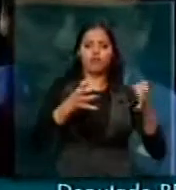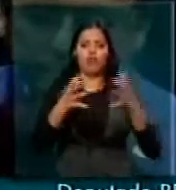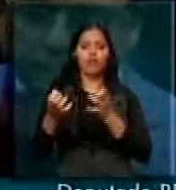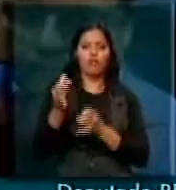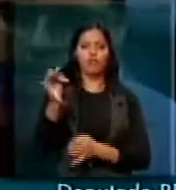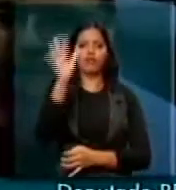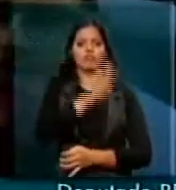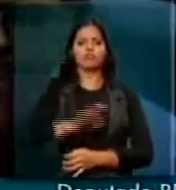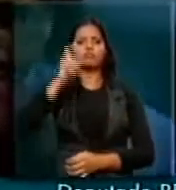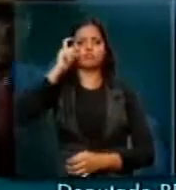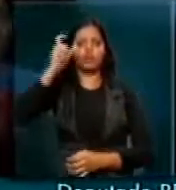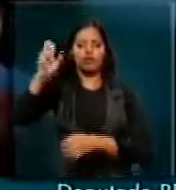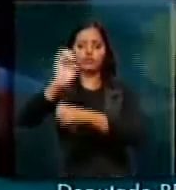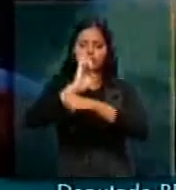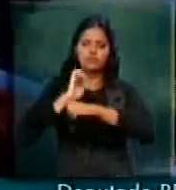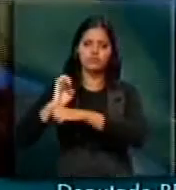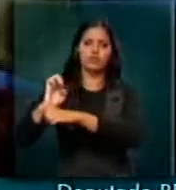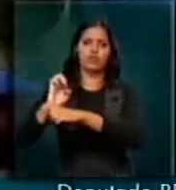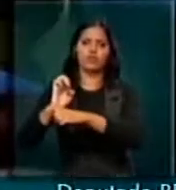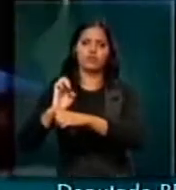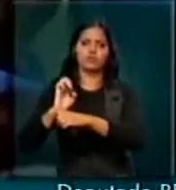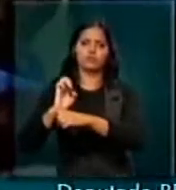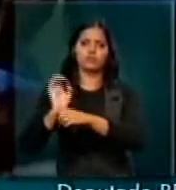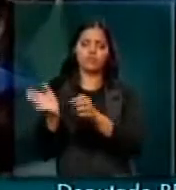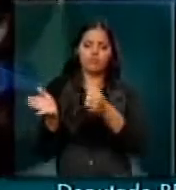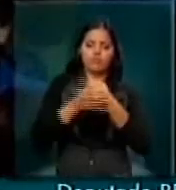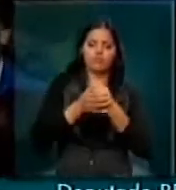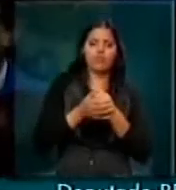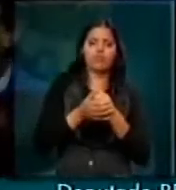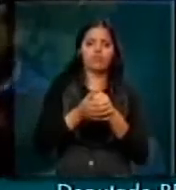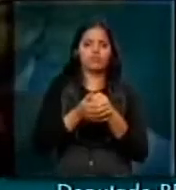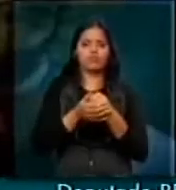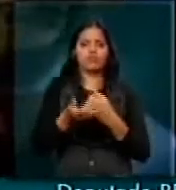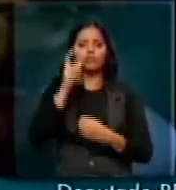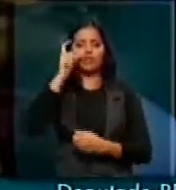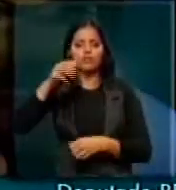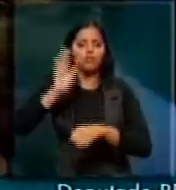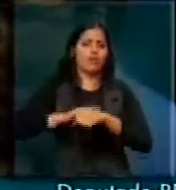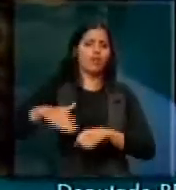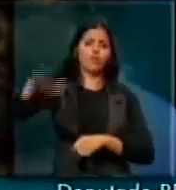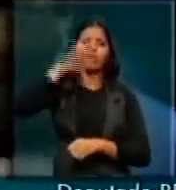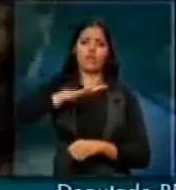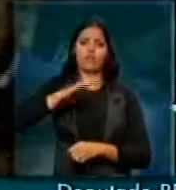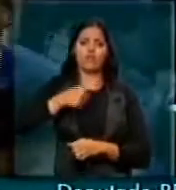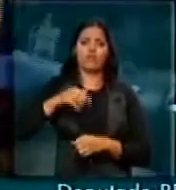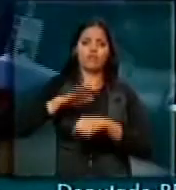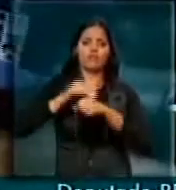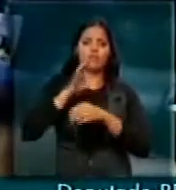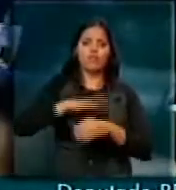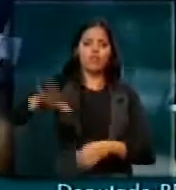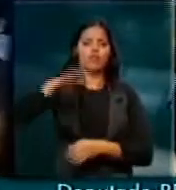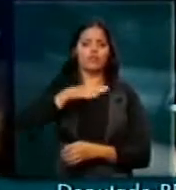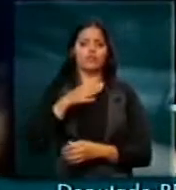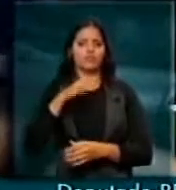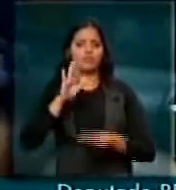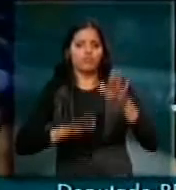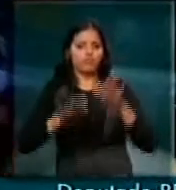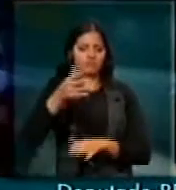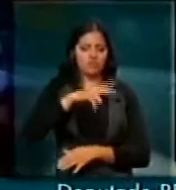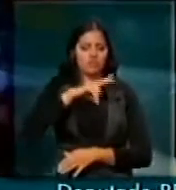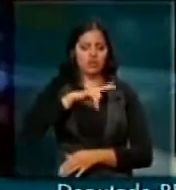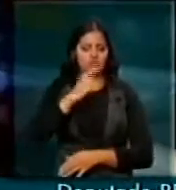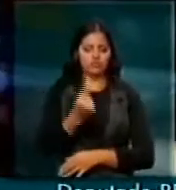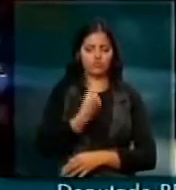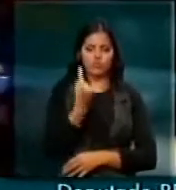do interesse dos estados para esconder interesses muito maiores, interesses na sua maioria das vezes privados